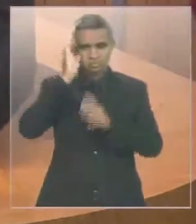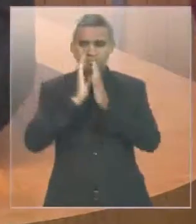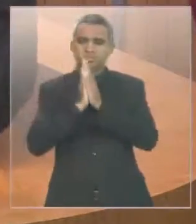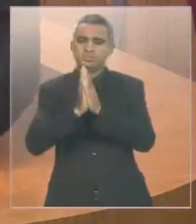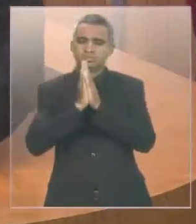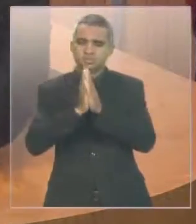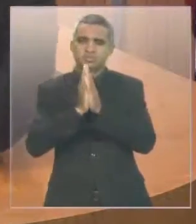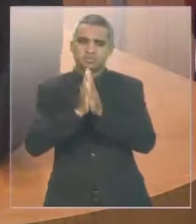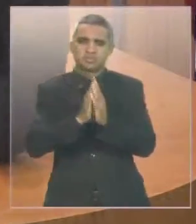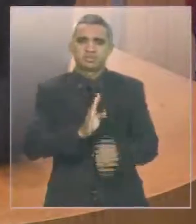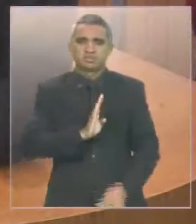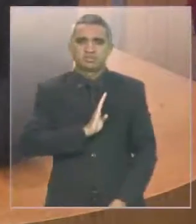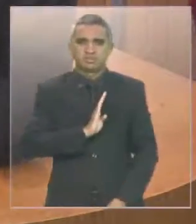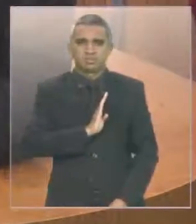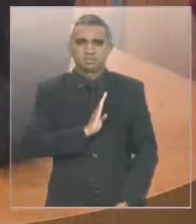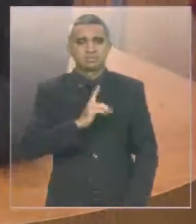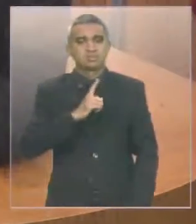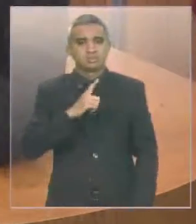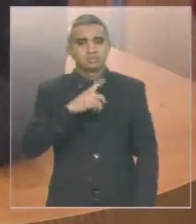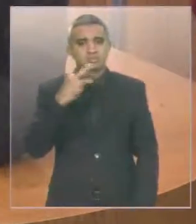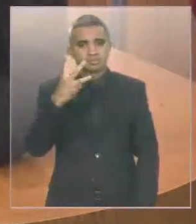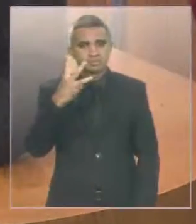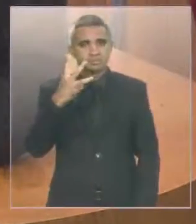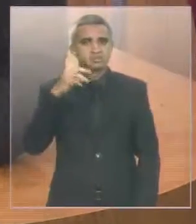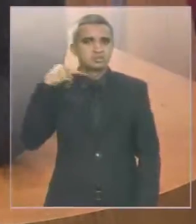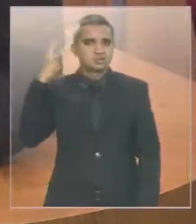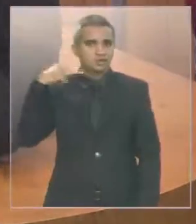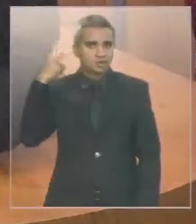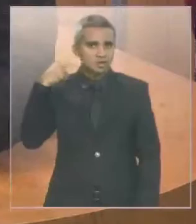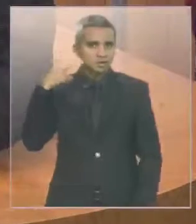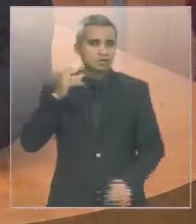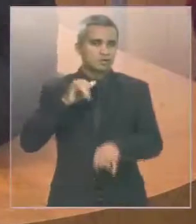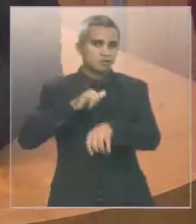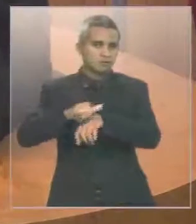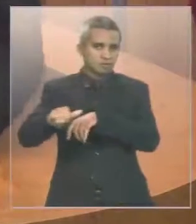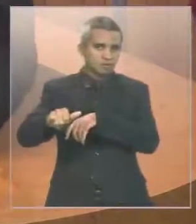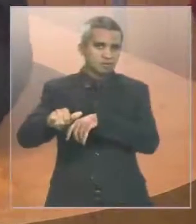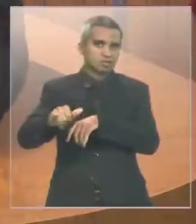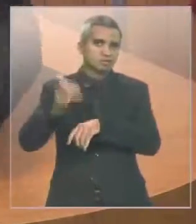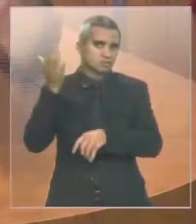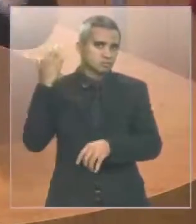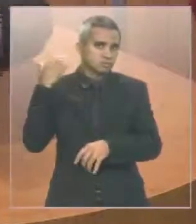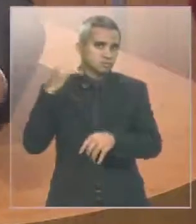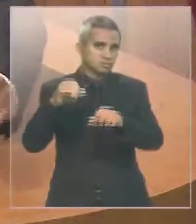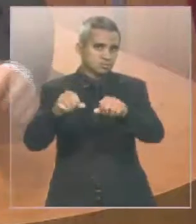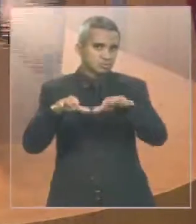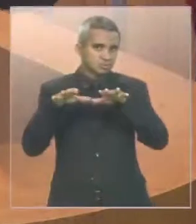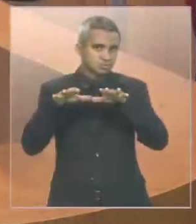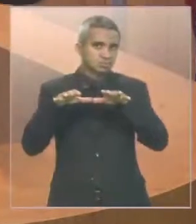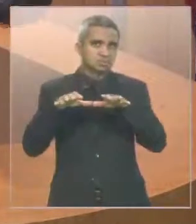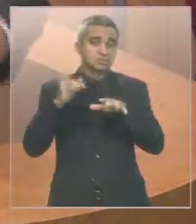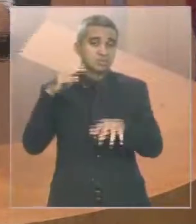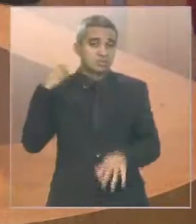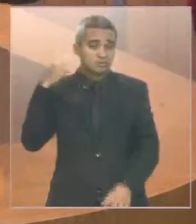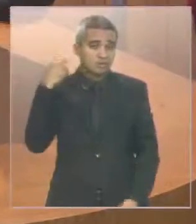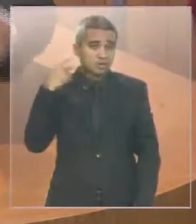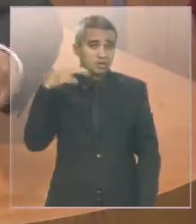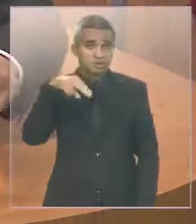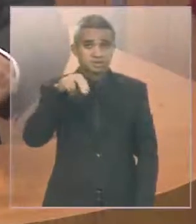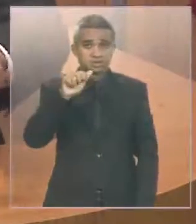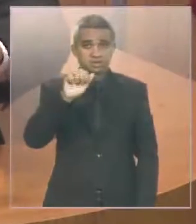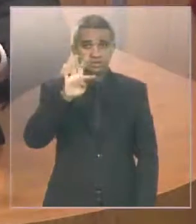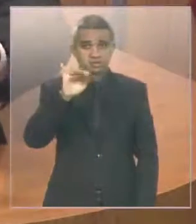teve três vereadores que votaram que não compareceram à sessão e a vereadora Natália Duda foi a única